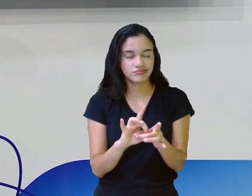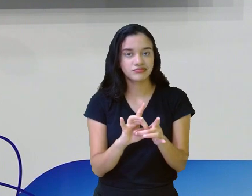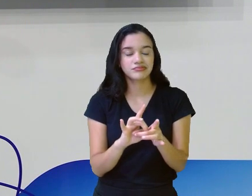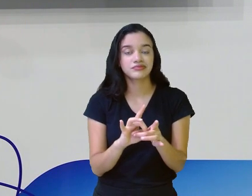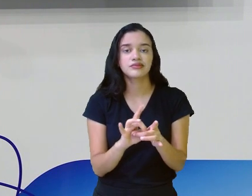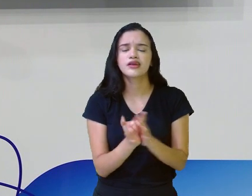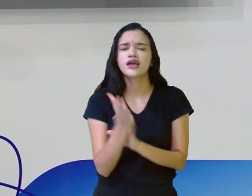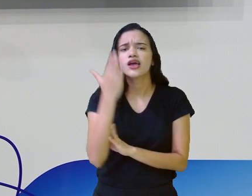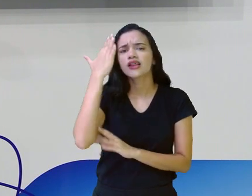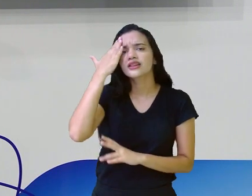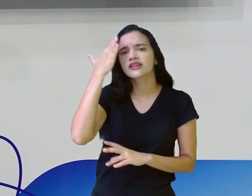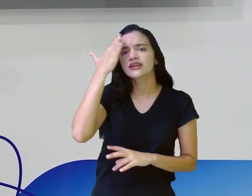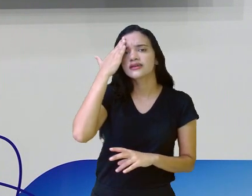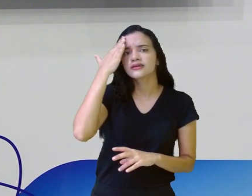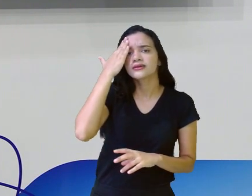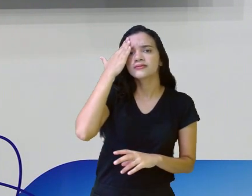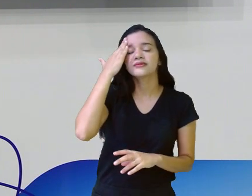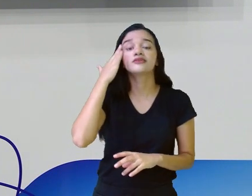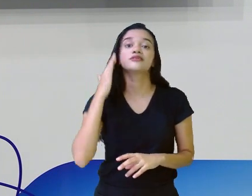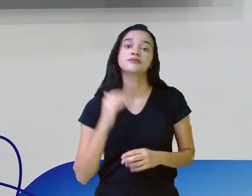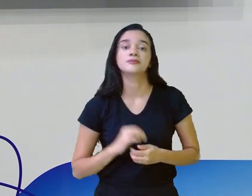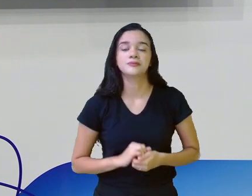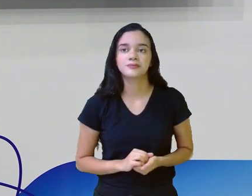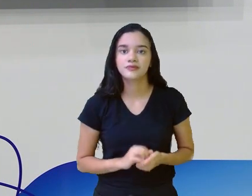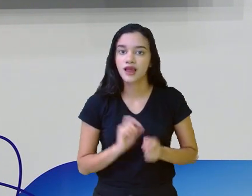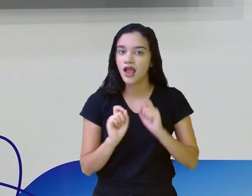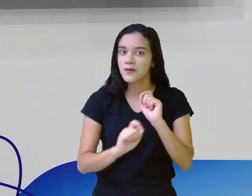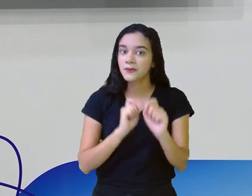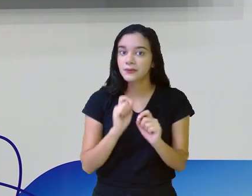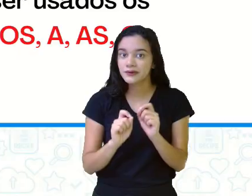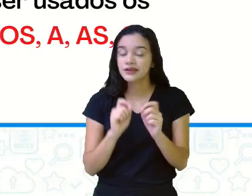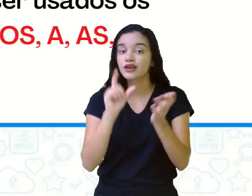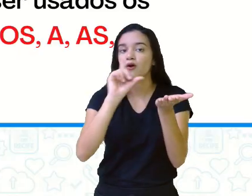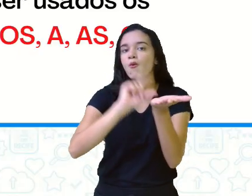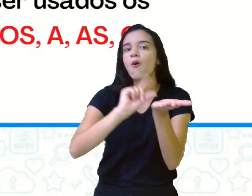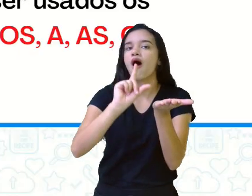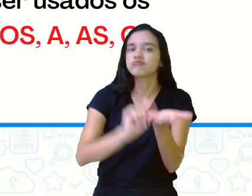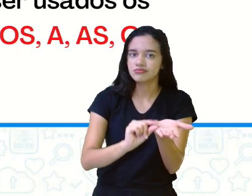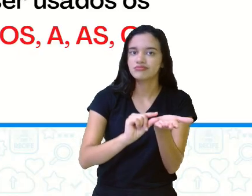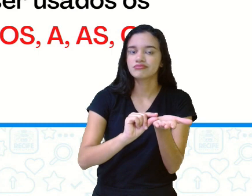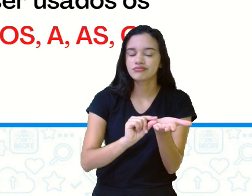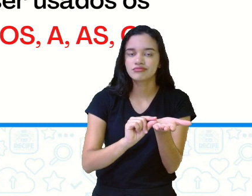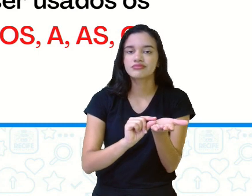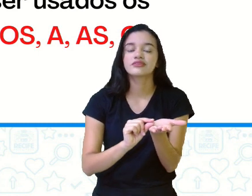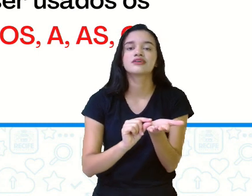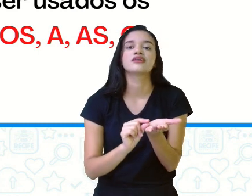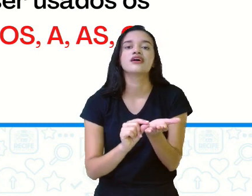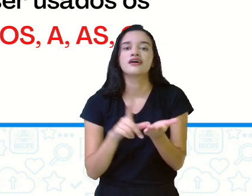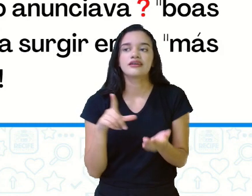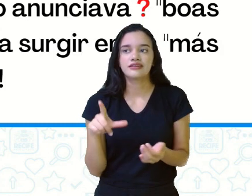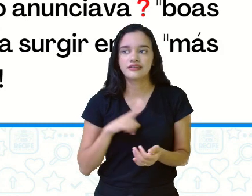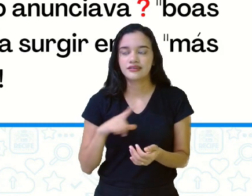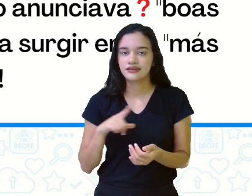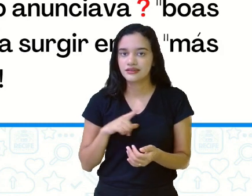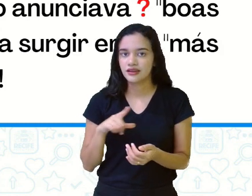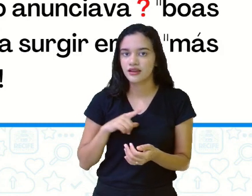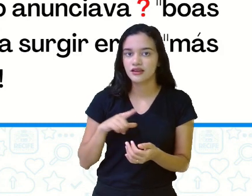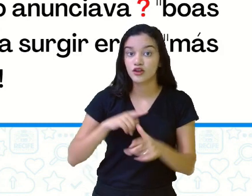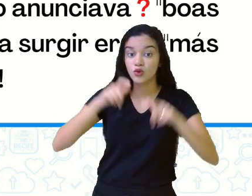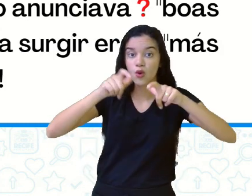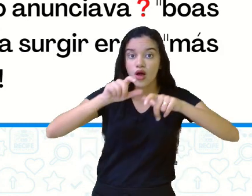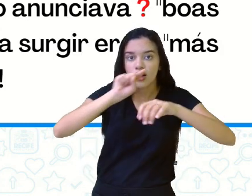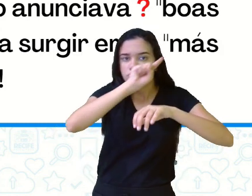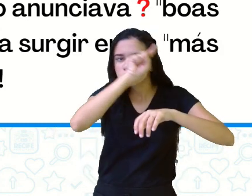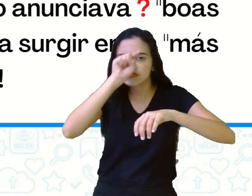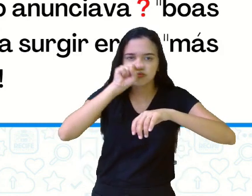o melhor entendimento do artigo. Os artigos que deveriam estar aí no local